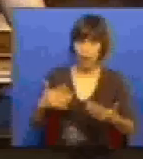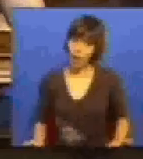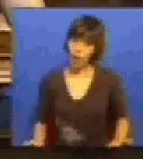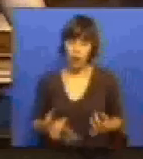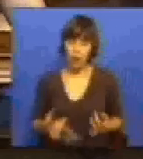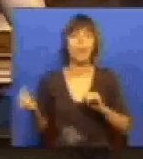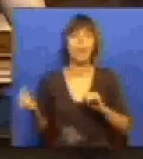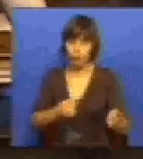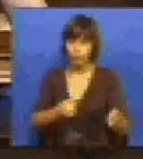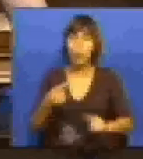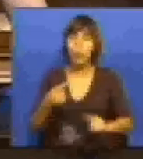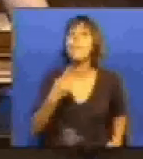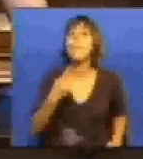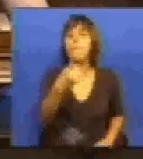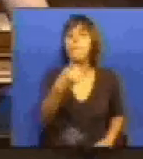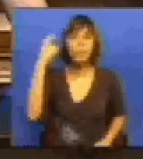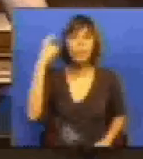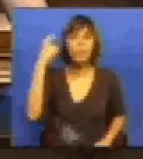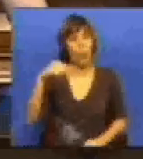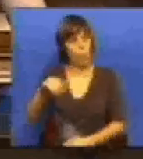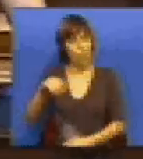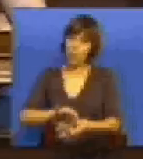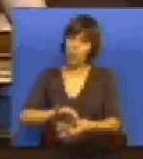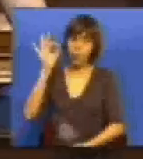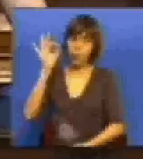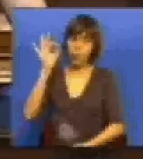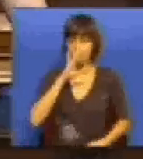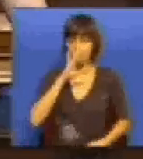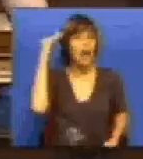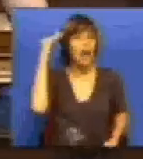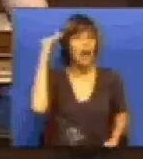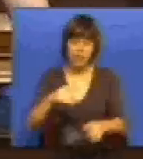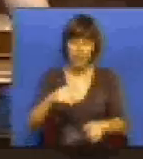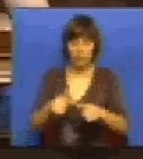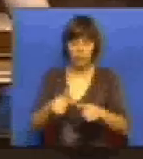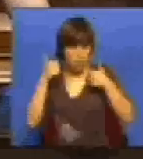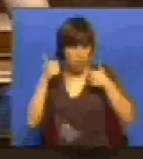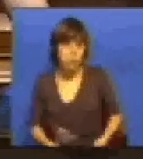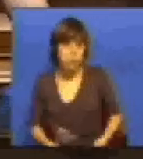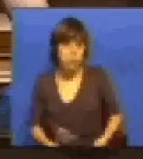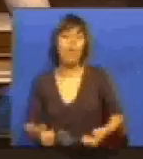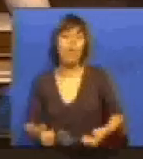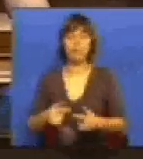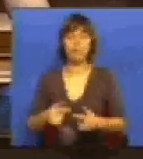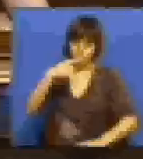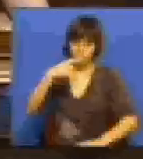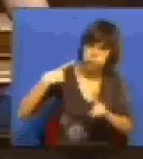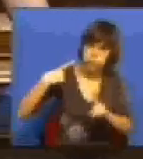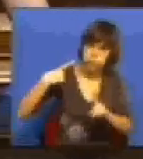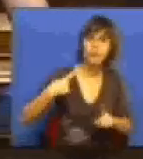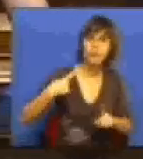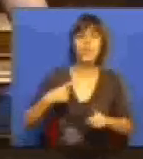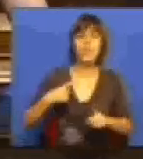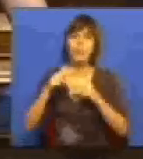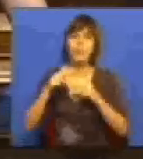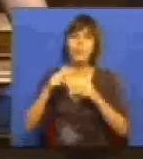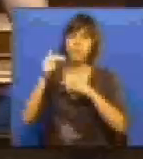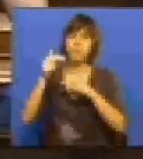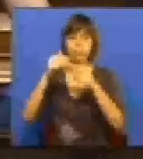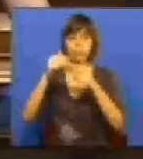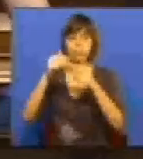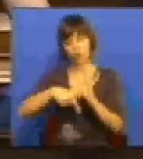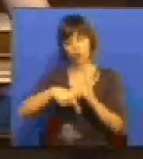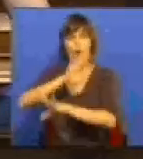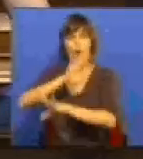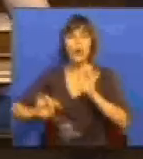a ser discutido. Pergunto-lhe uma única coisa. Se os senhores acham que ele é tão bom, tão positivo para a construção do projeto europeu,